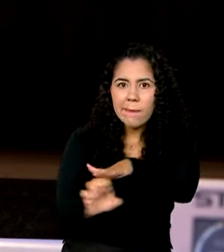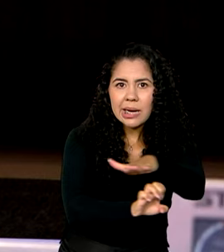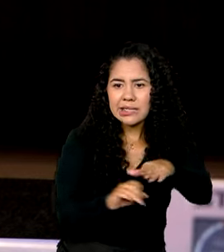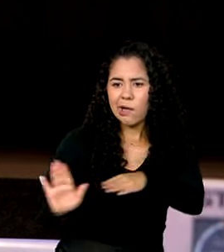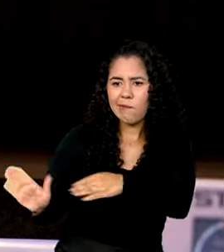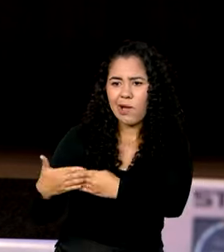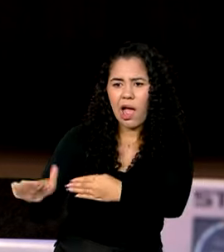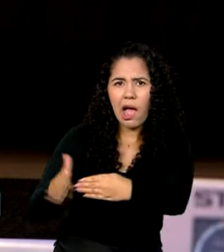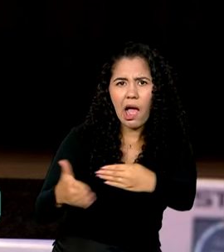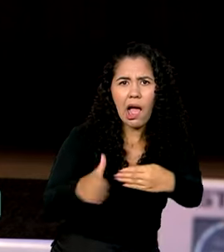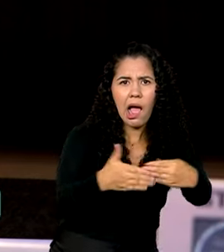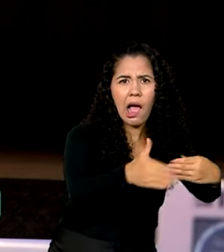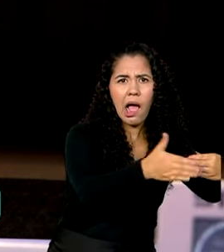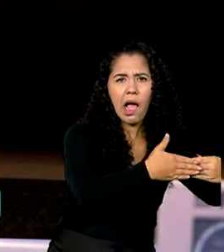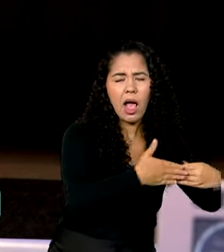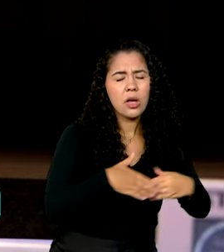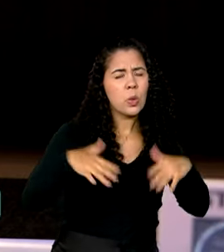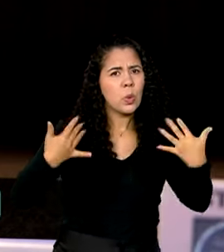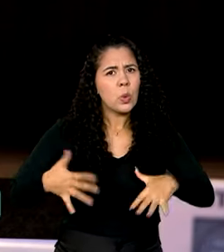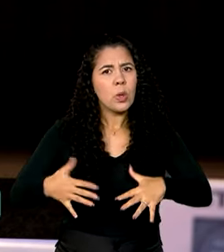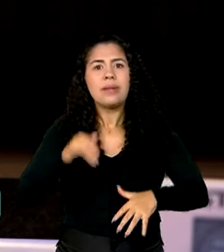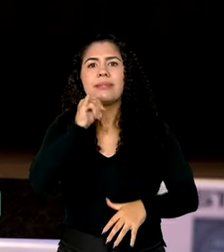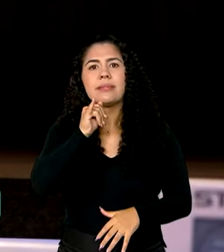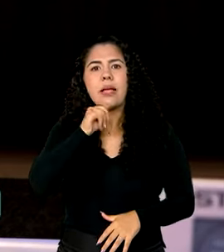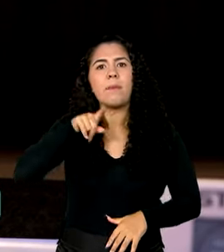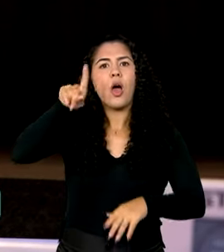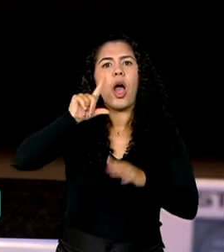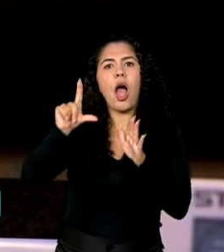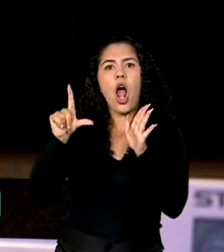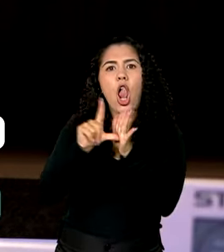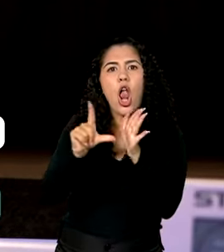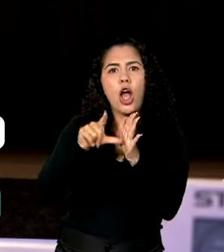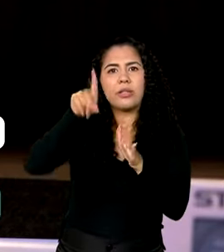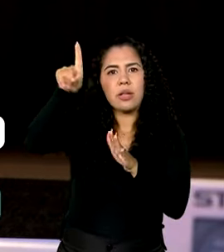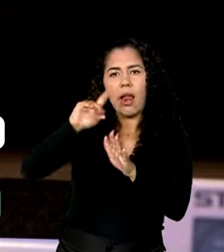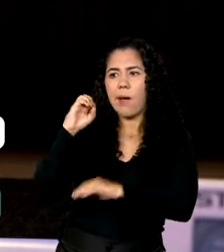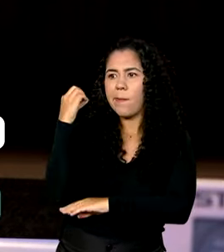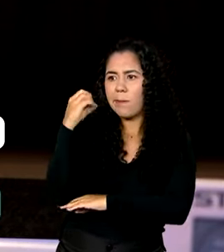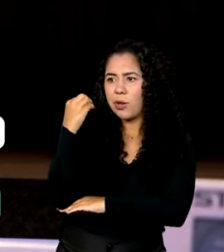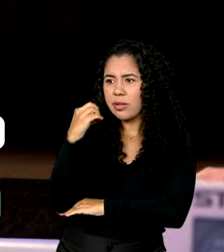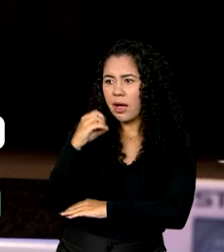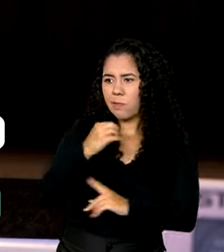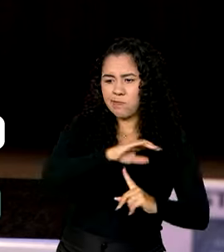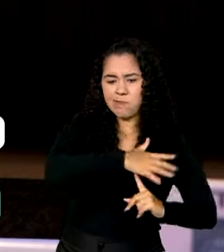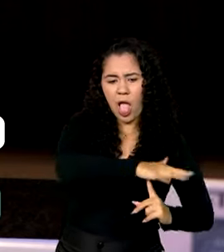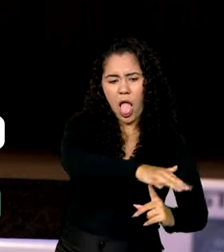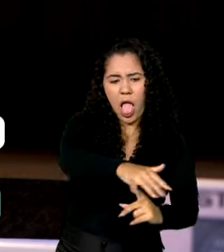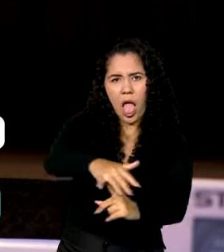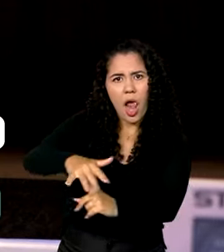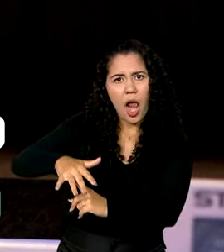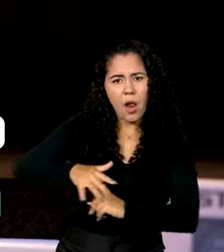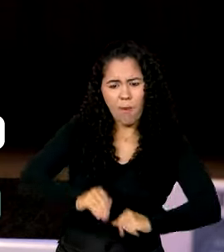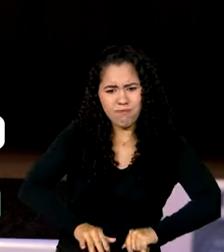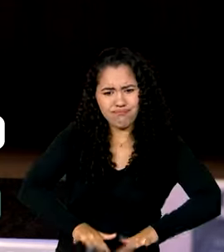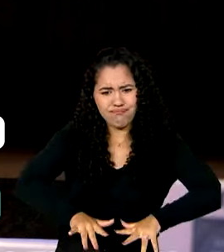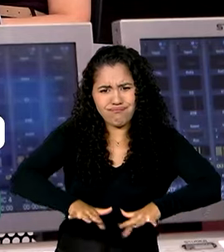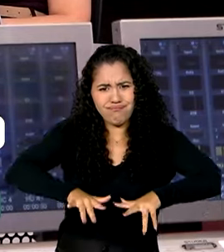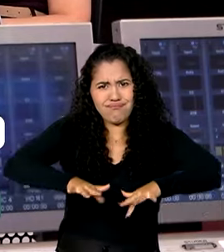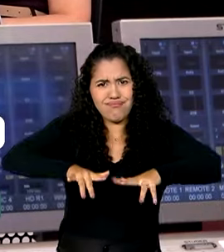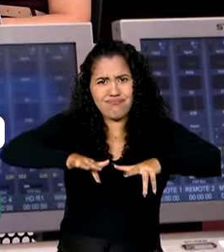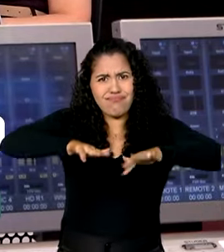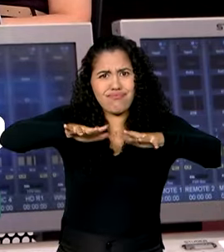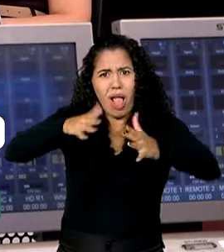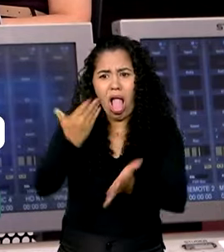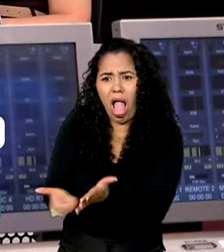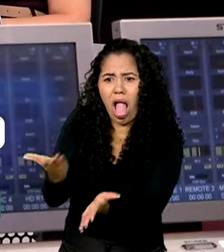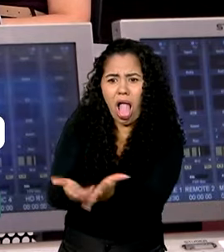exemplo, Mercadão de Porto Alegre, a água subiu e aí a geladeira foi embora, o estoque foi embora, o que tinha de roupa perdeu-se. Então,